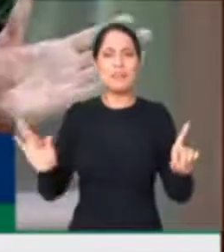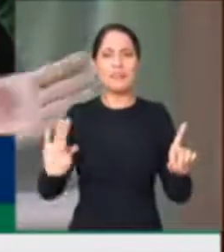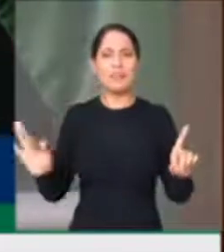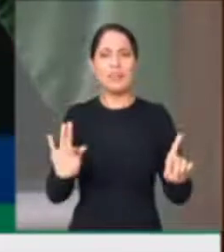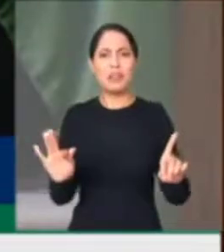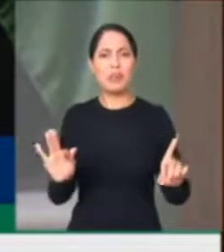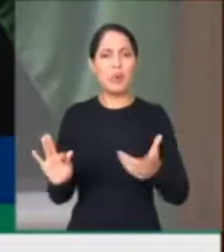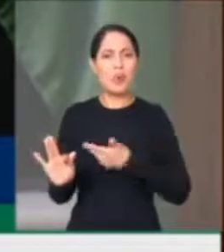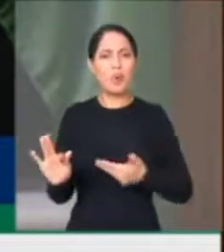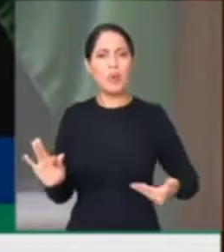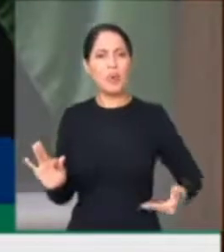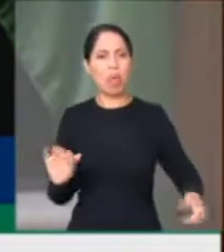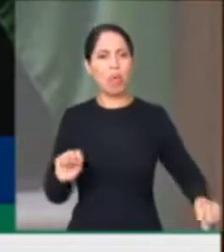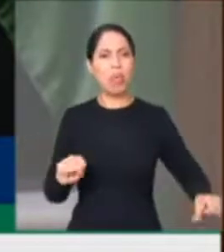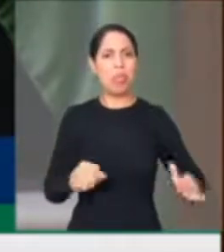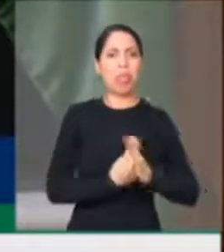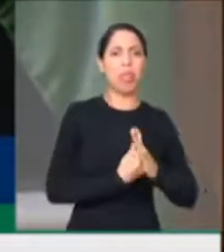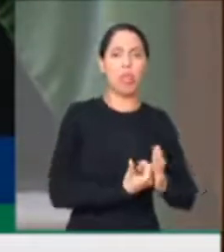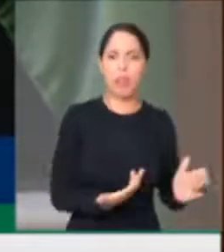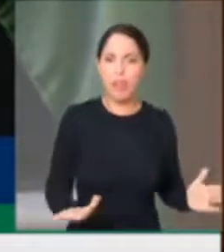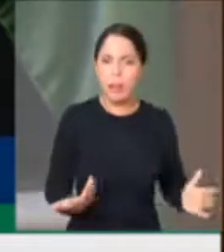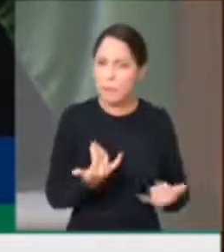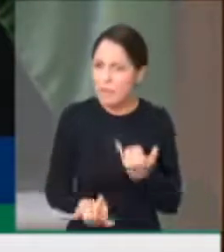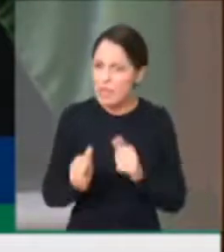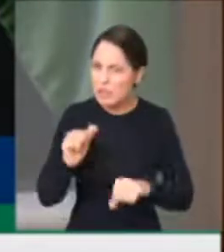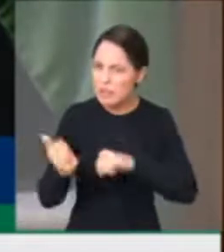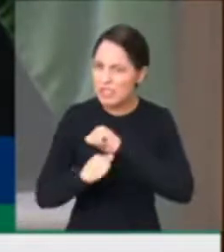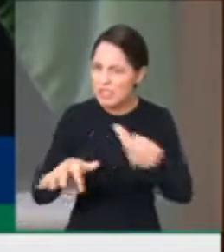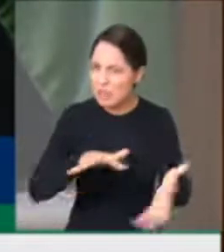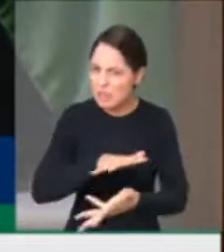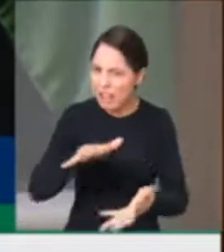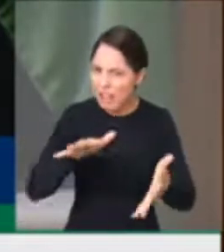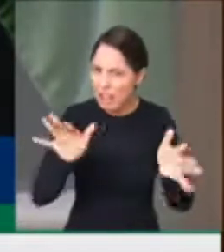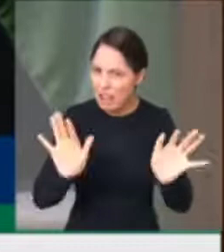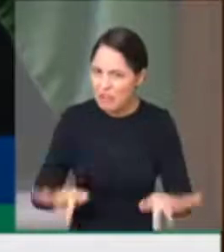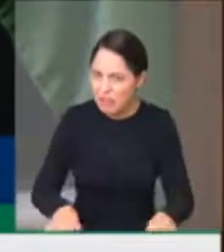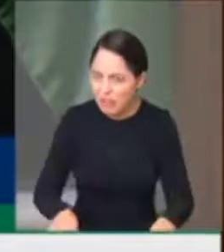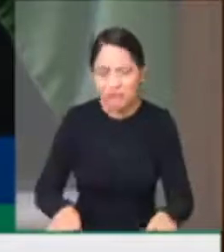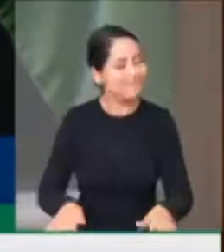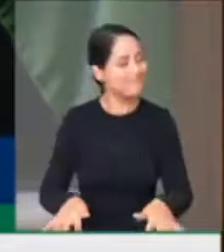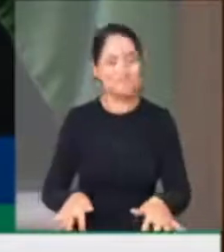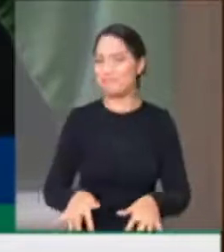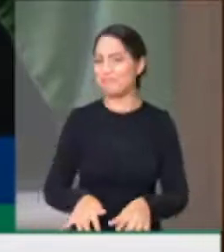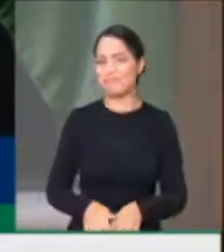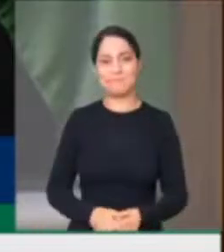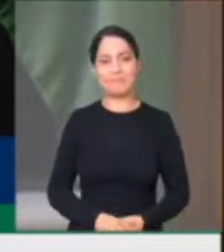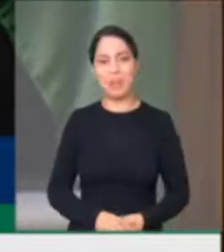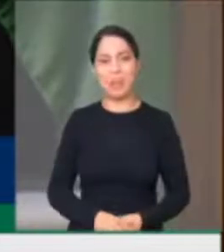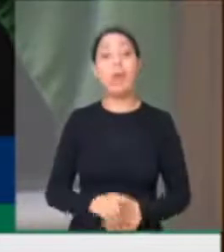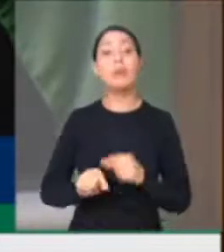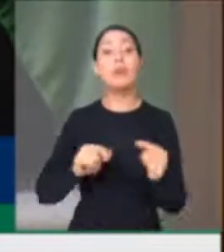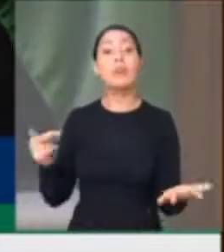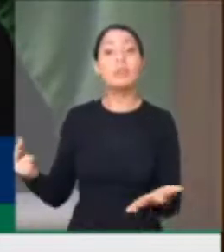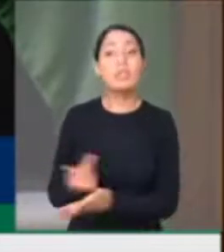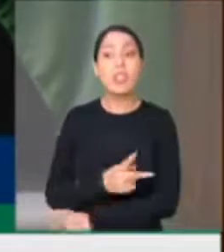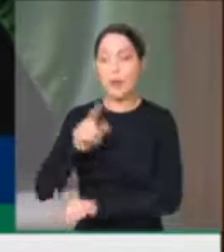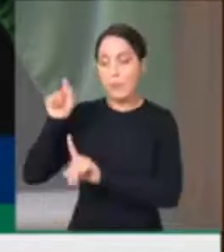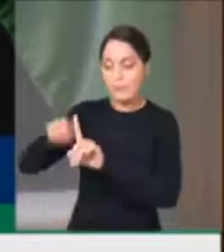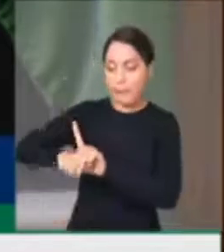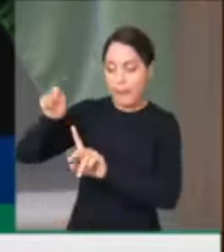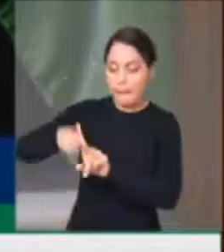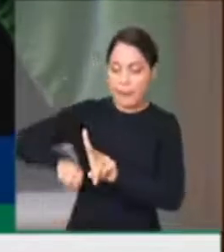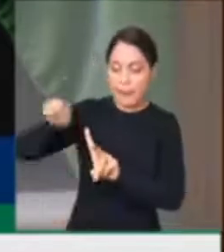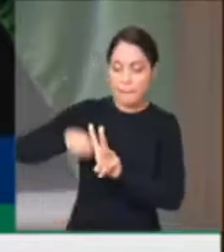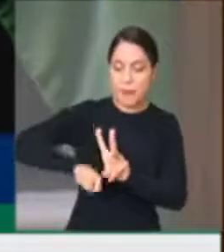sumido a pandemia. E demorou nada mais, nada menos do que quatro meses para reiniciar o